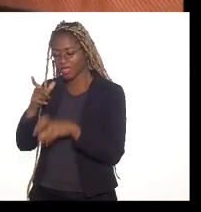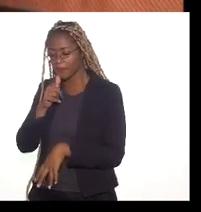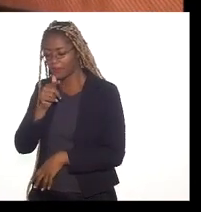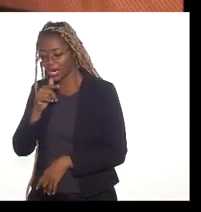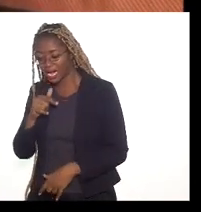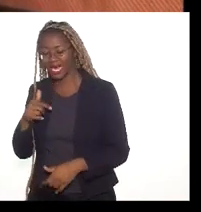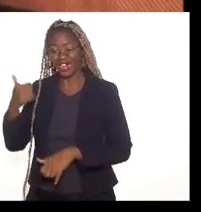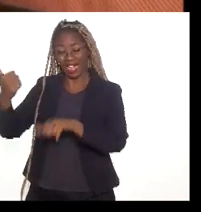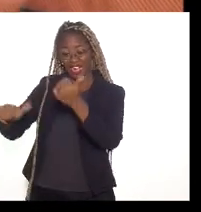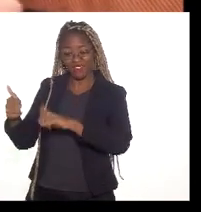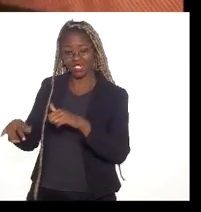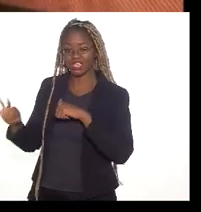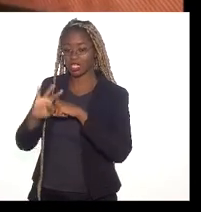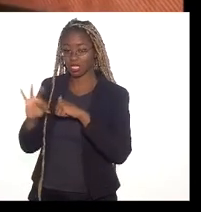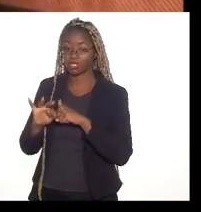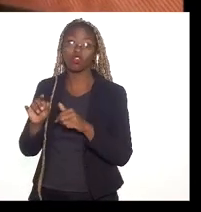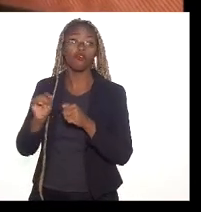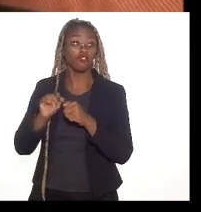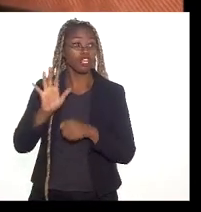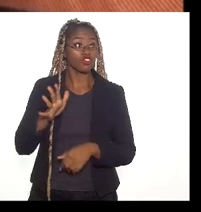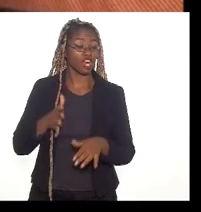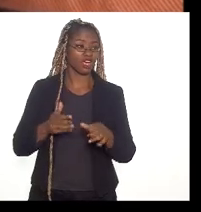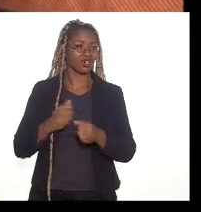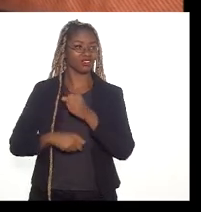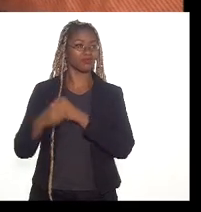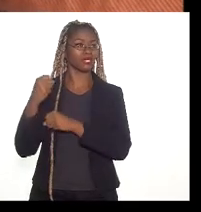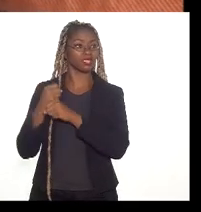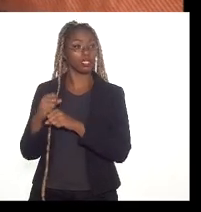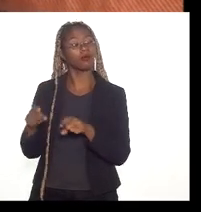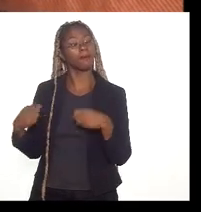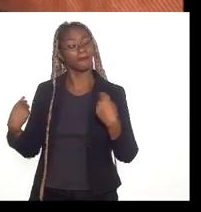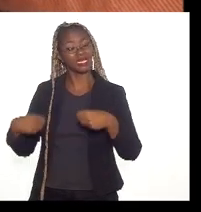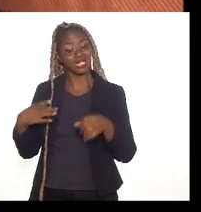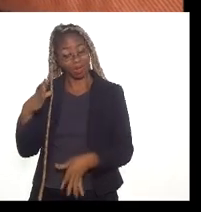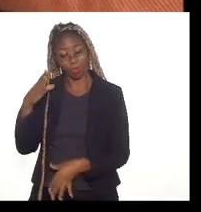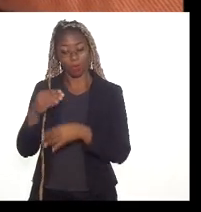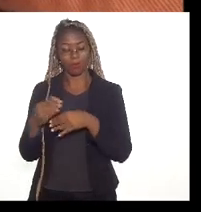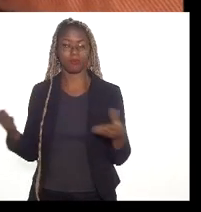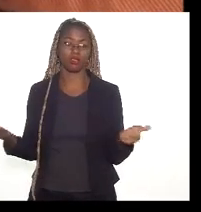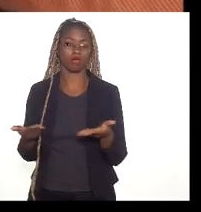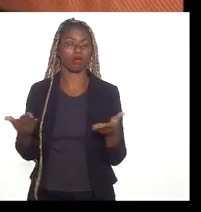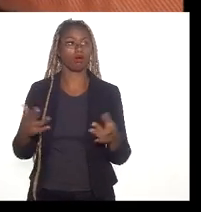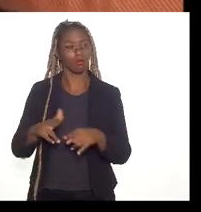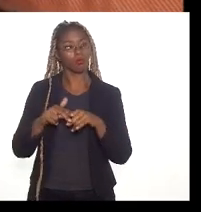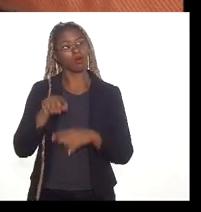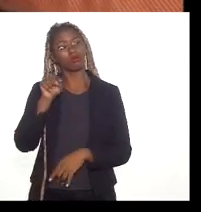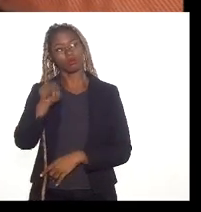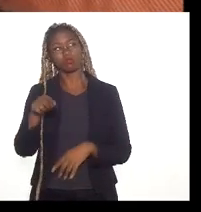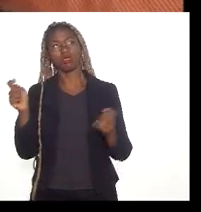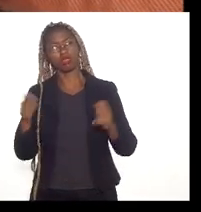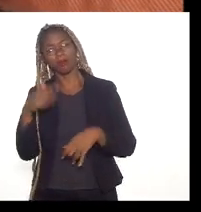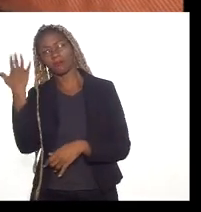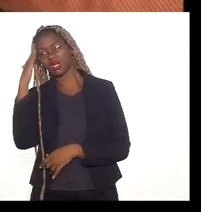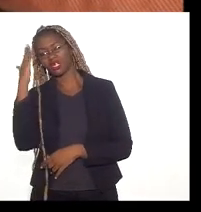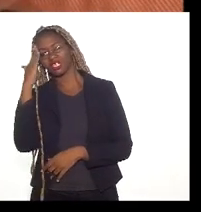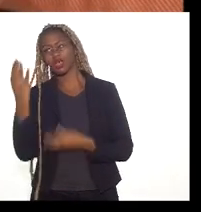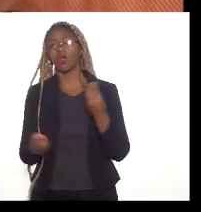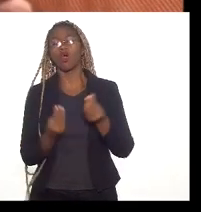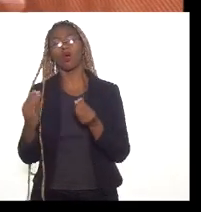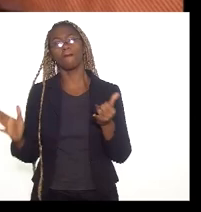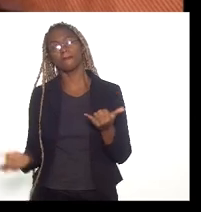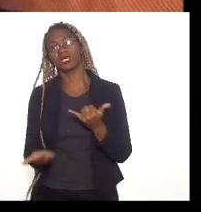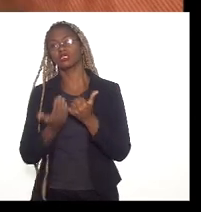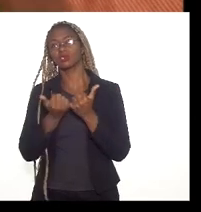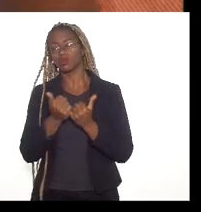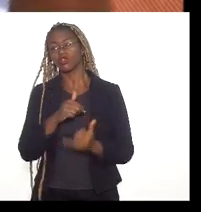técnica que já foi até realizada no passado e que seja complementada agora. Só assim vai ser possível entender como o patrimônio público